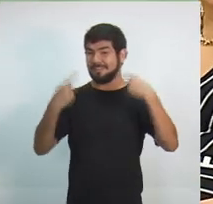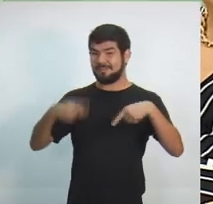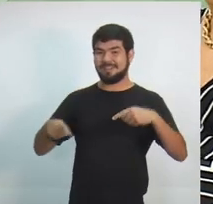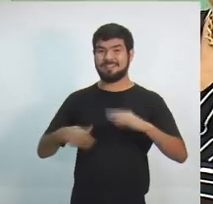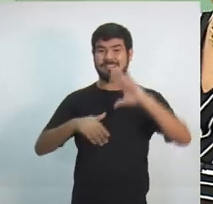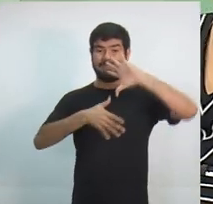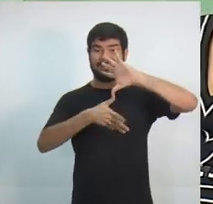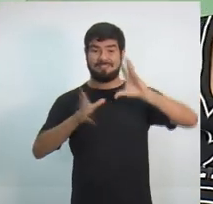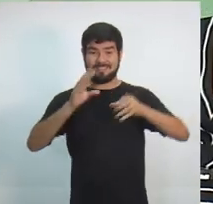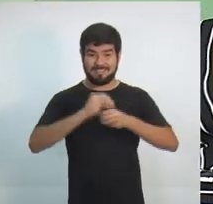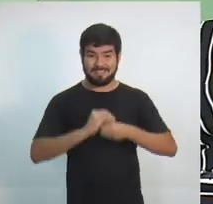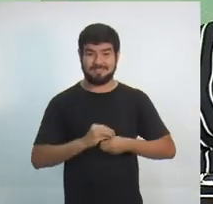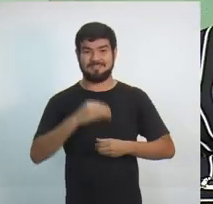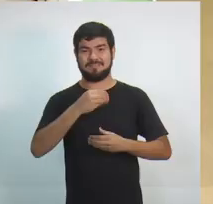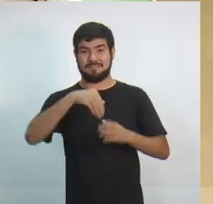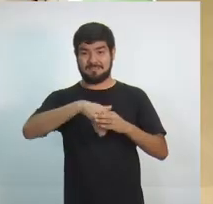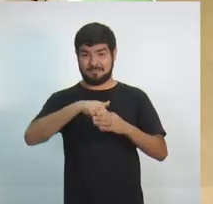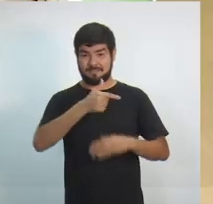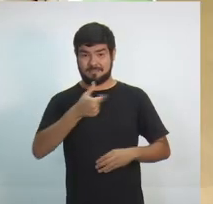eleições 2018. 2018.